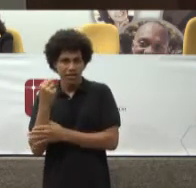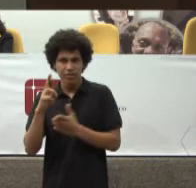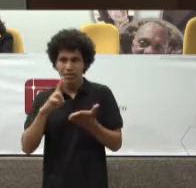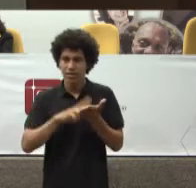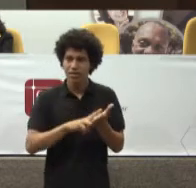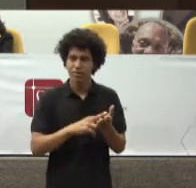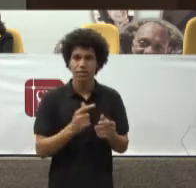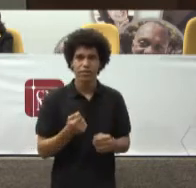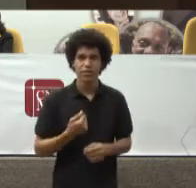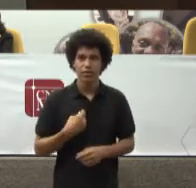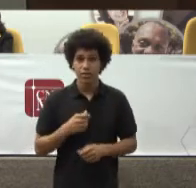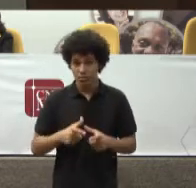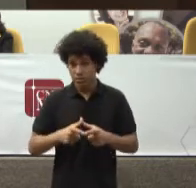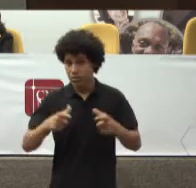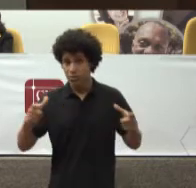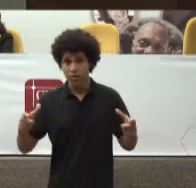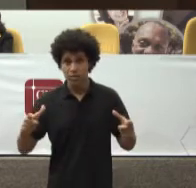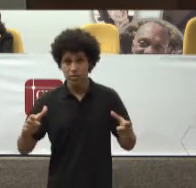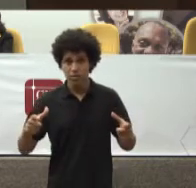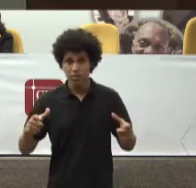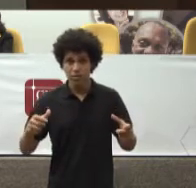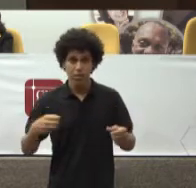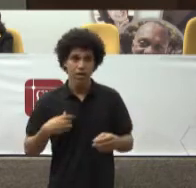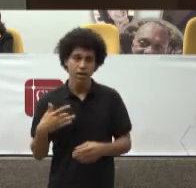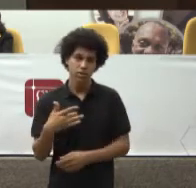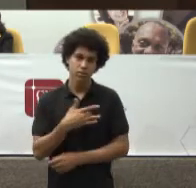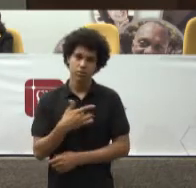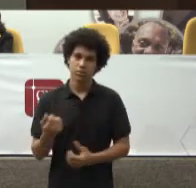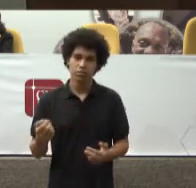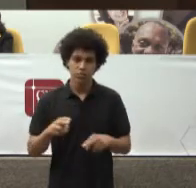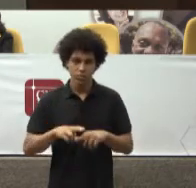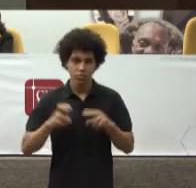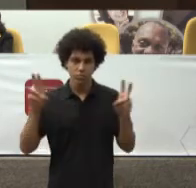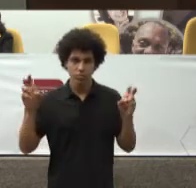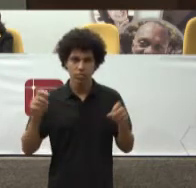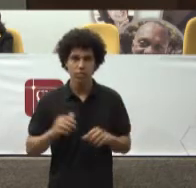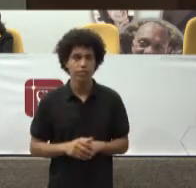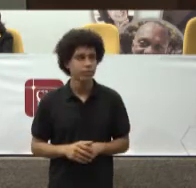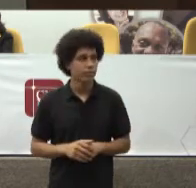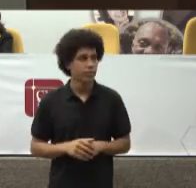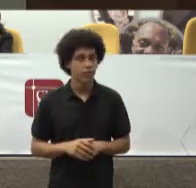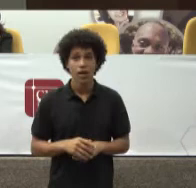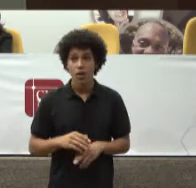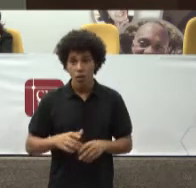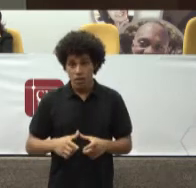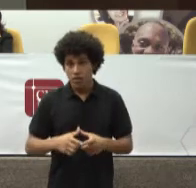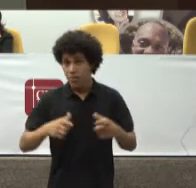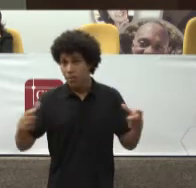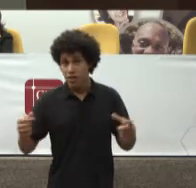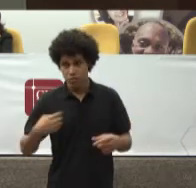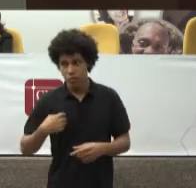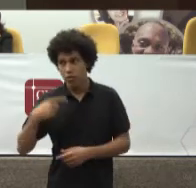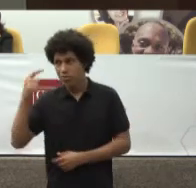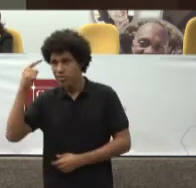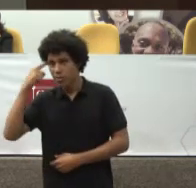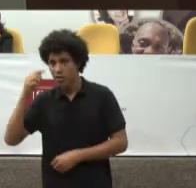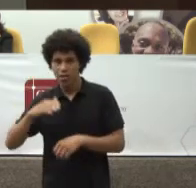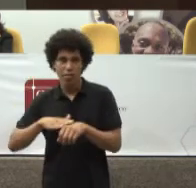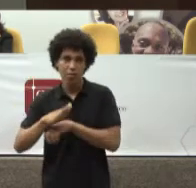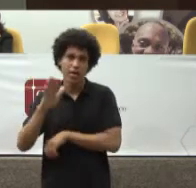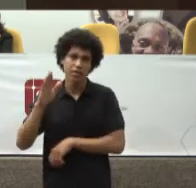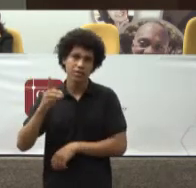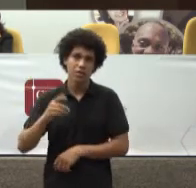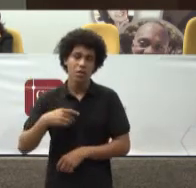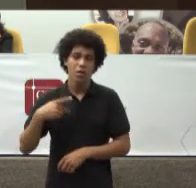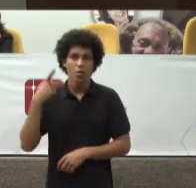a judicialização Da saúde Esse espaço Ao meu juízo É muito mais Um espaço político É um espaço De conquistas A